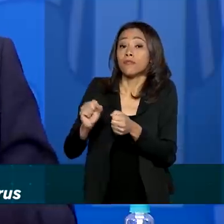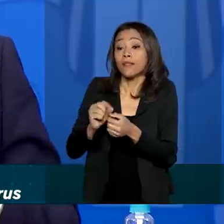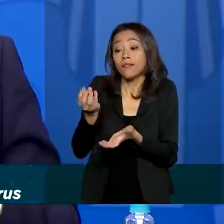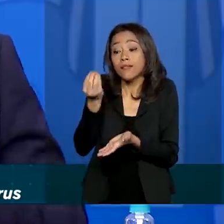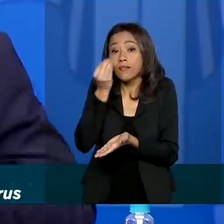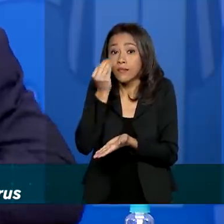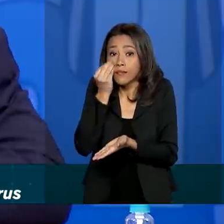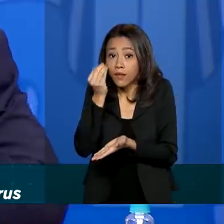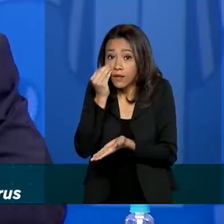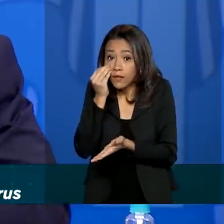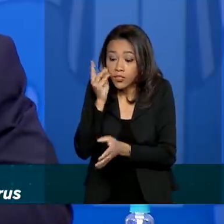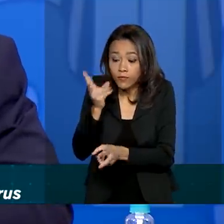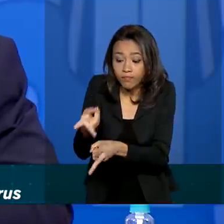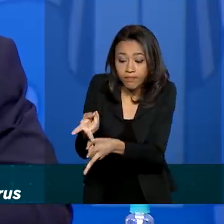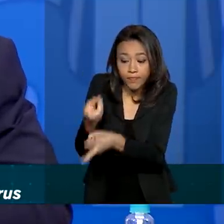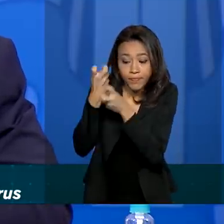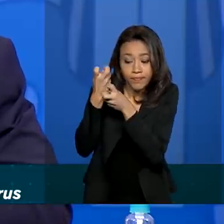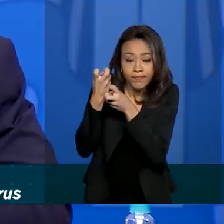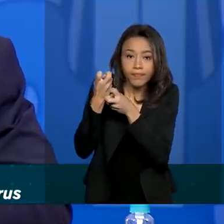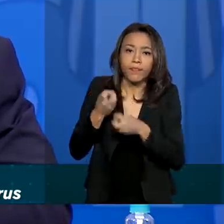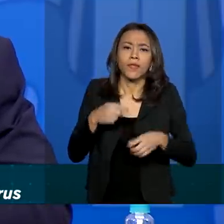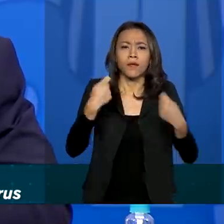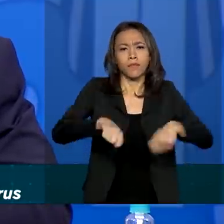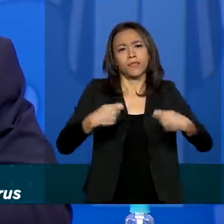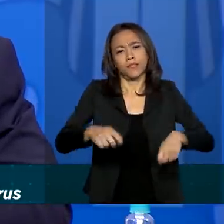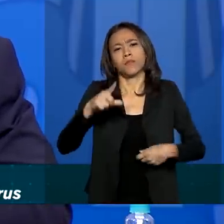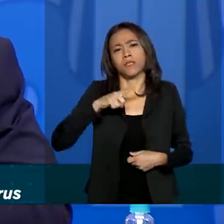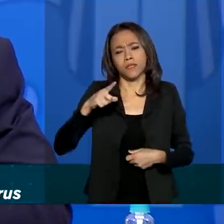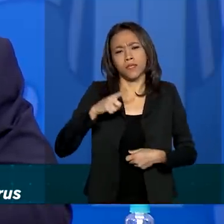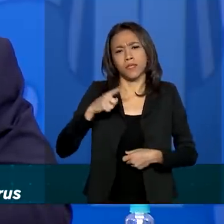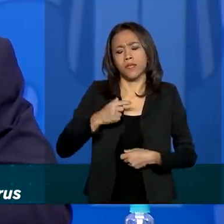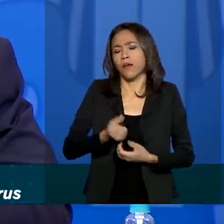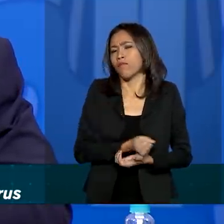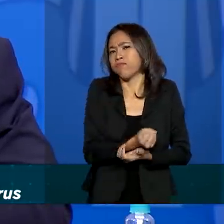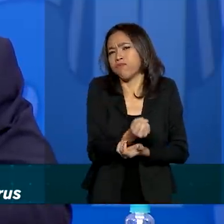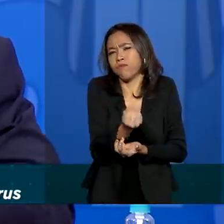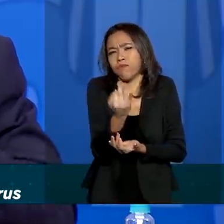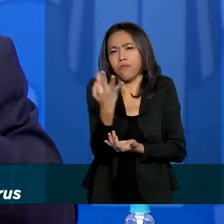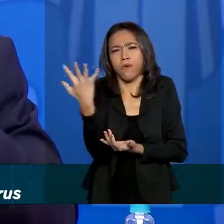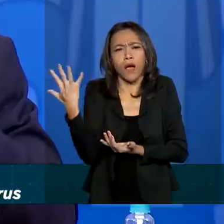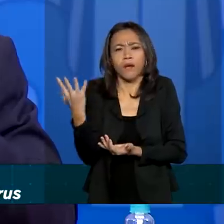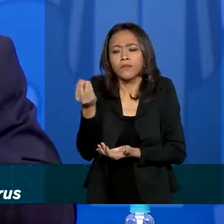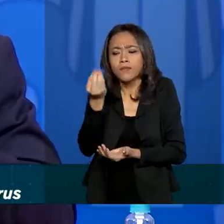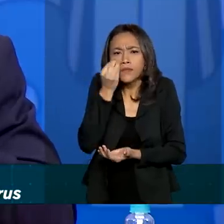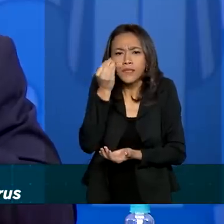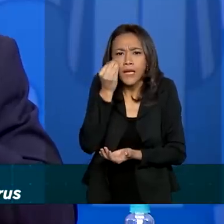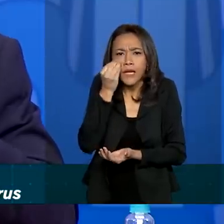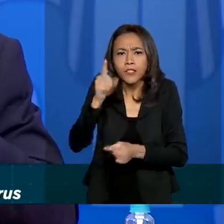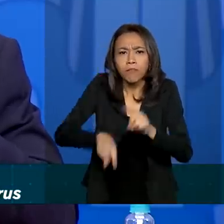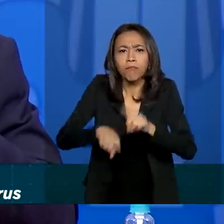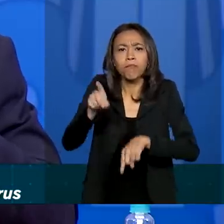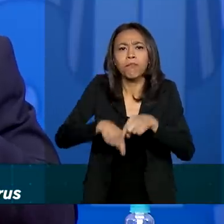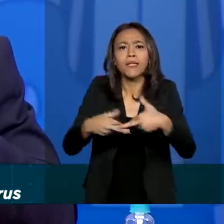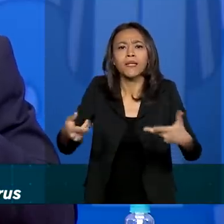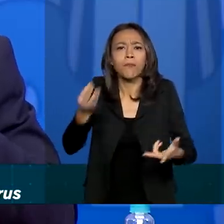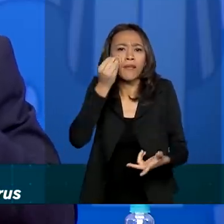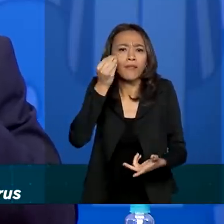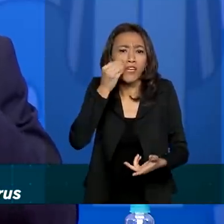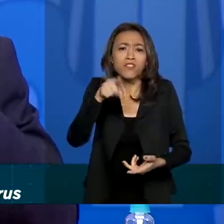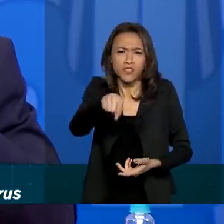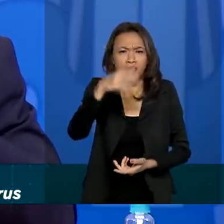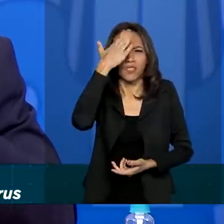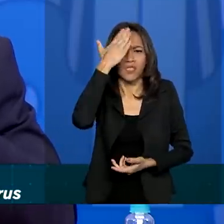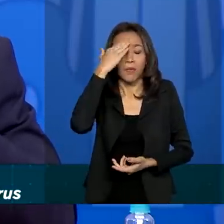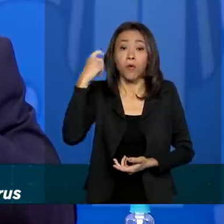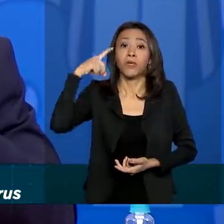precisamos ter uma quantidade grande de testes no Brasil disponíveis e acho que todo mundo tem acompanhado a dificuldade que existe em